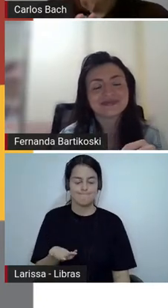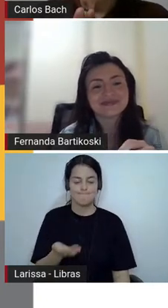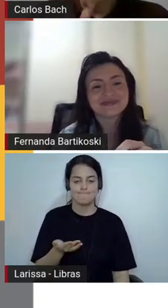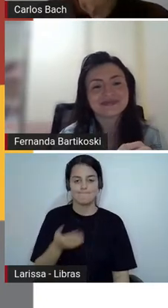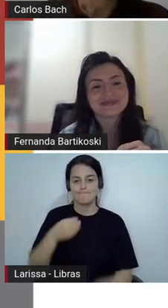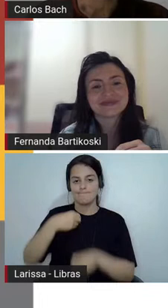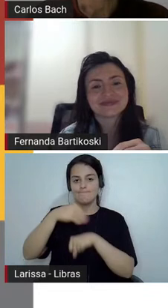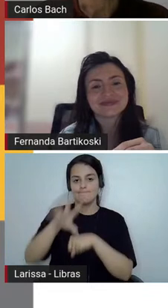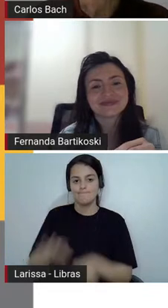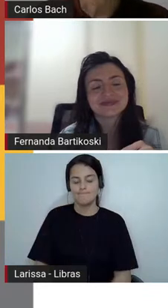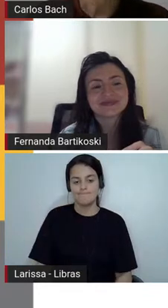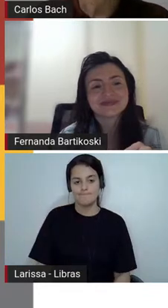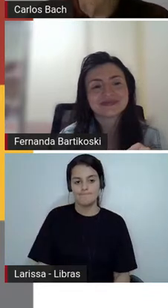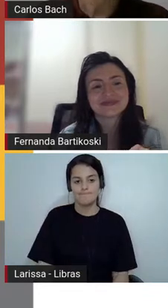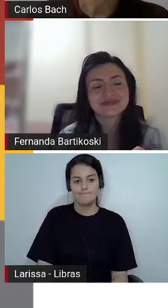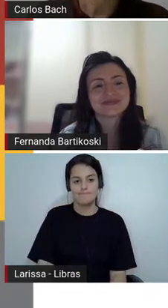e aí